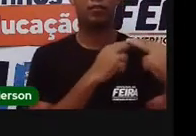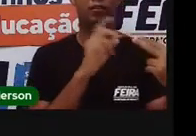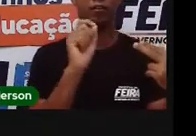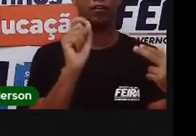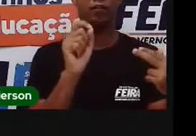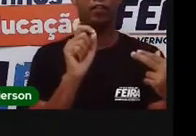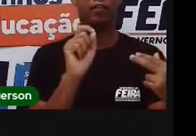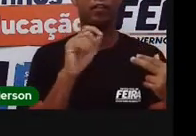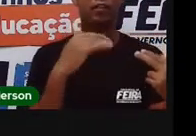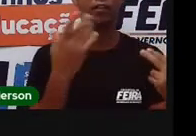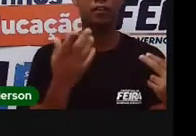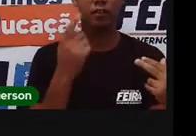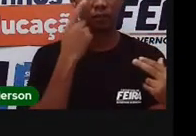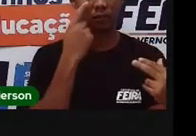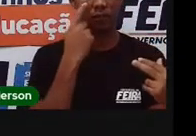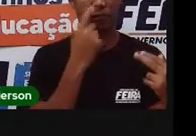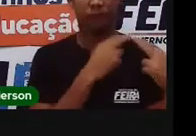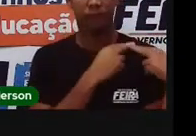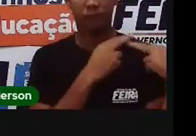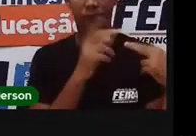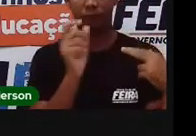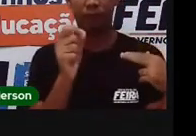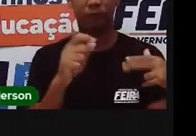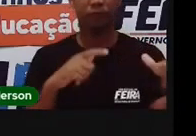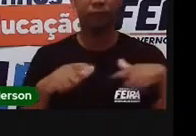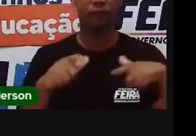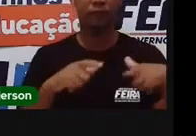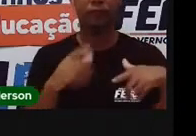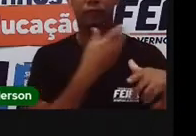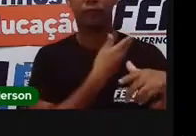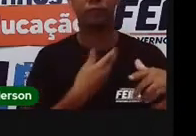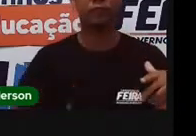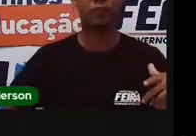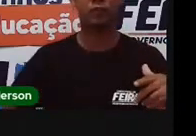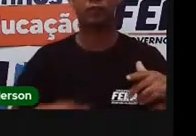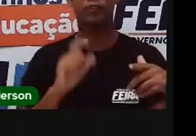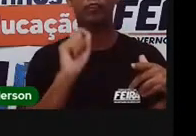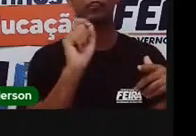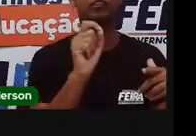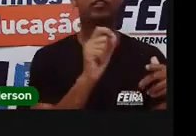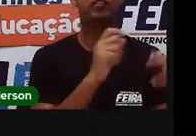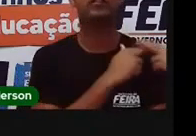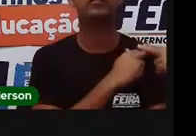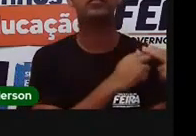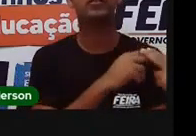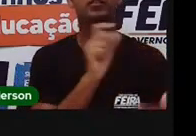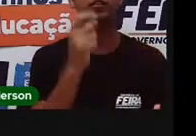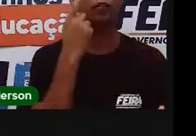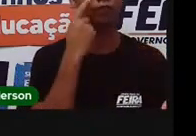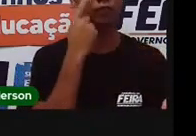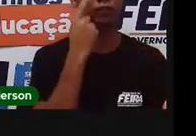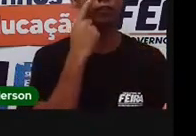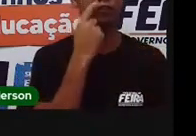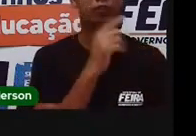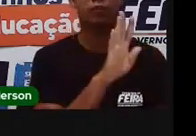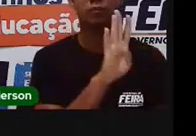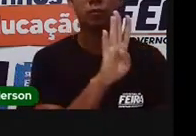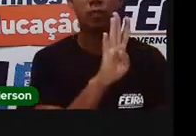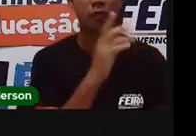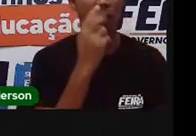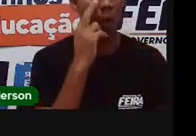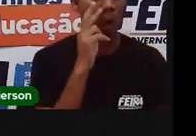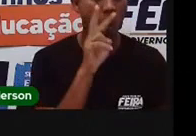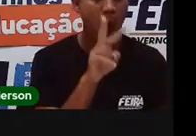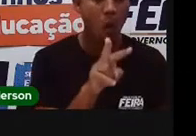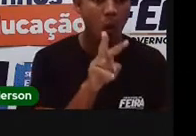o quê? A gente volta lá no texto e pergunta. Olha, aqui, ó, no segundo parágrafo. É só dar uma